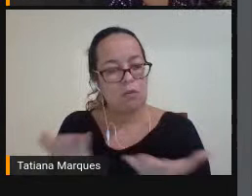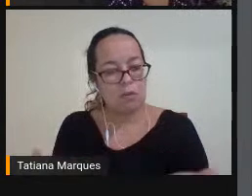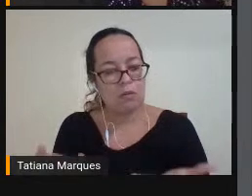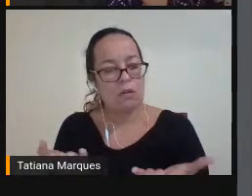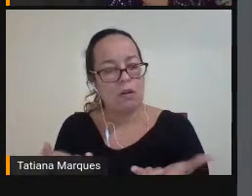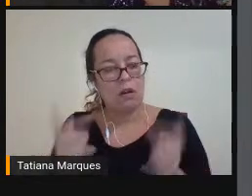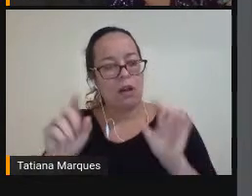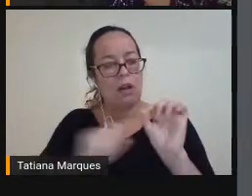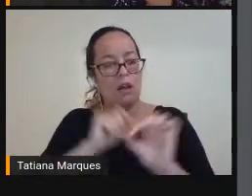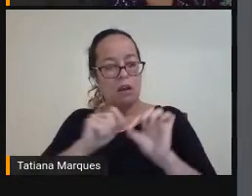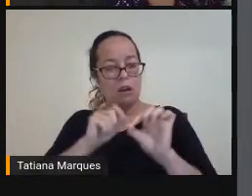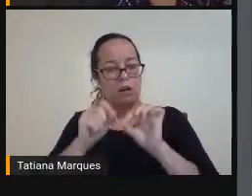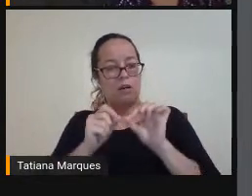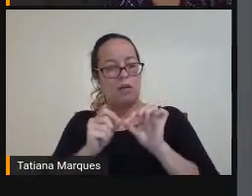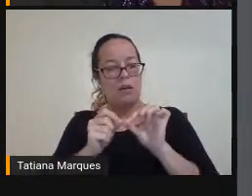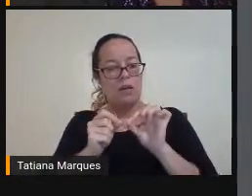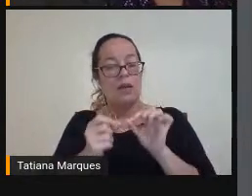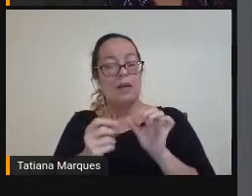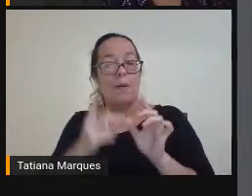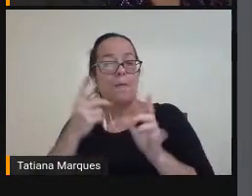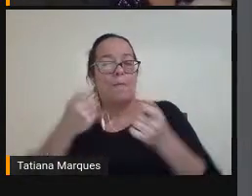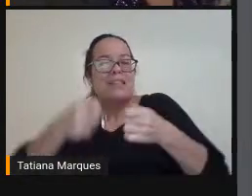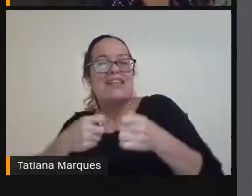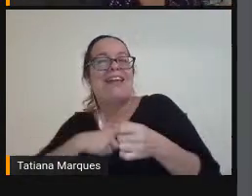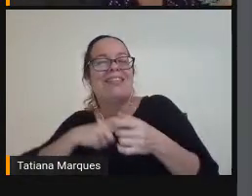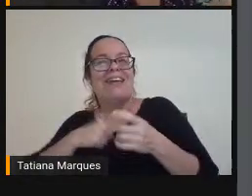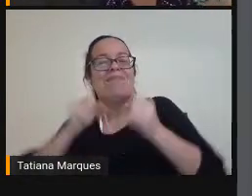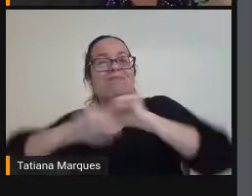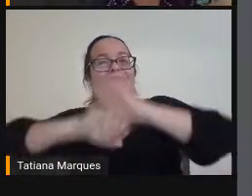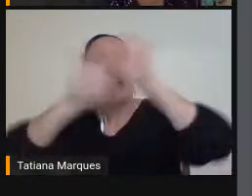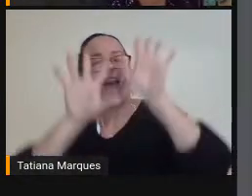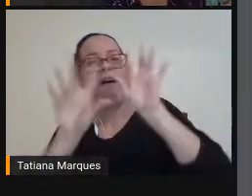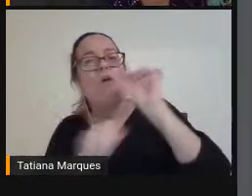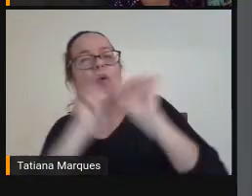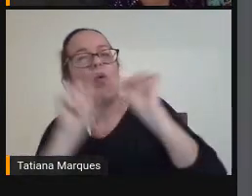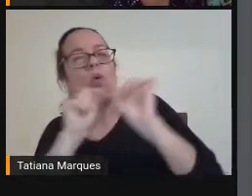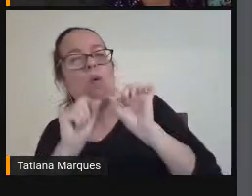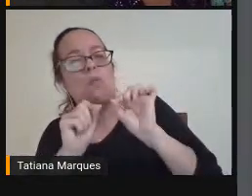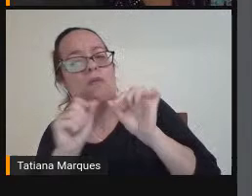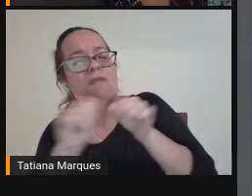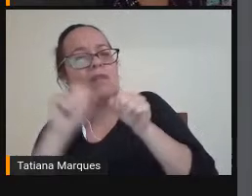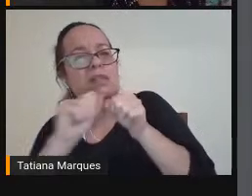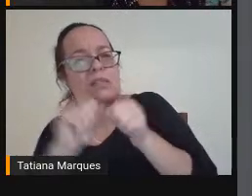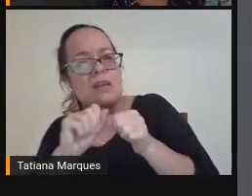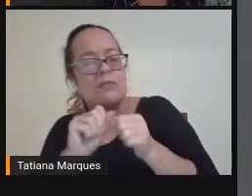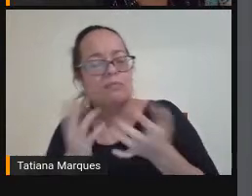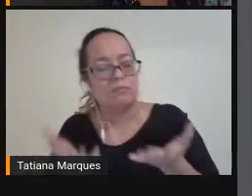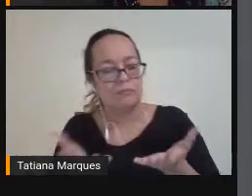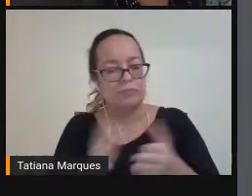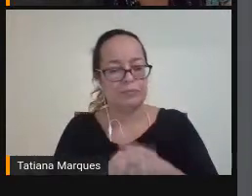Tenha que ter Mais clareza Ainda De como devem Ser nossas ações Pode passar